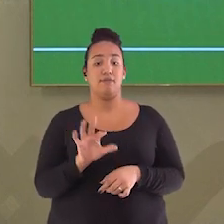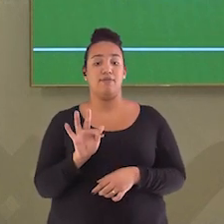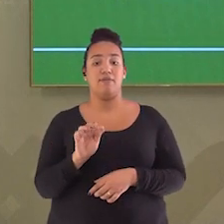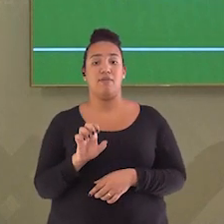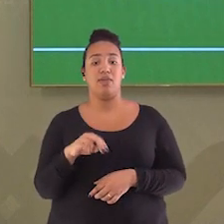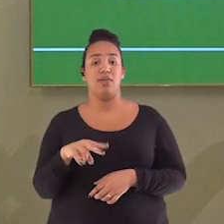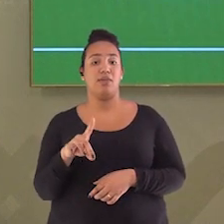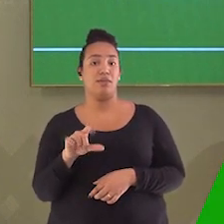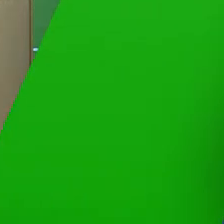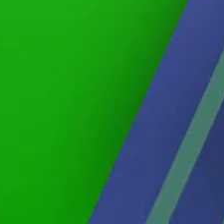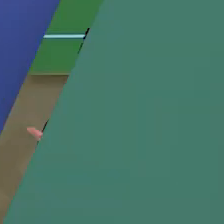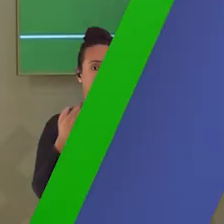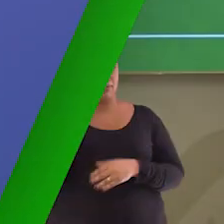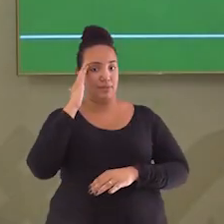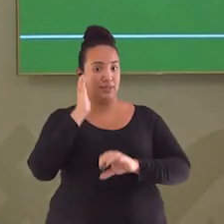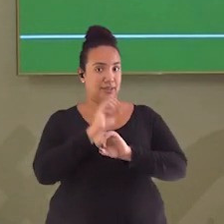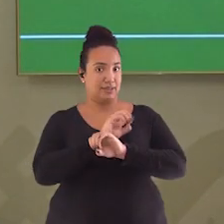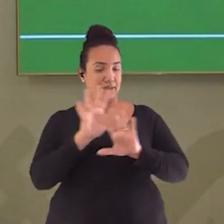como construir?